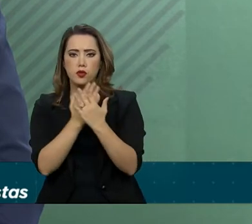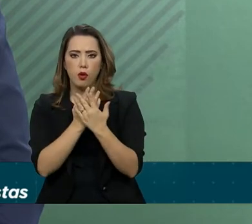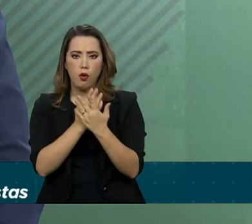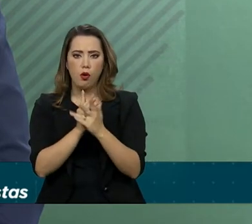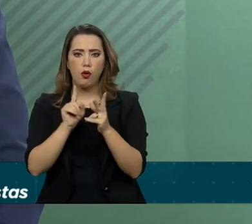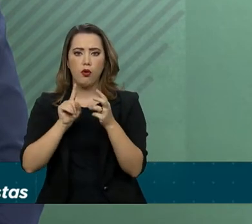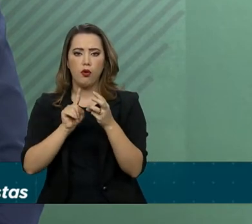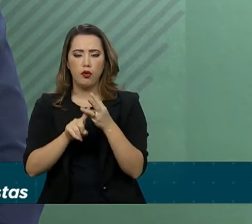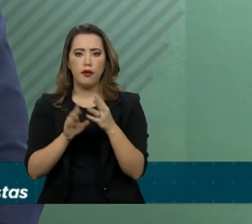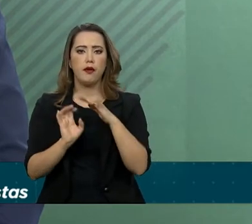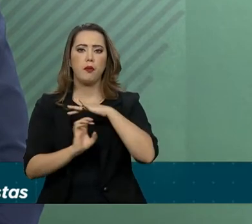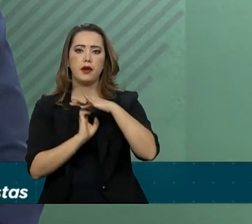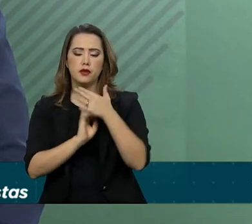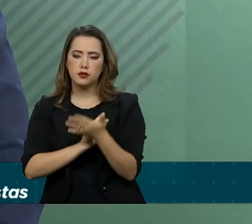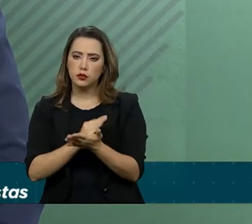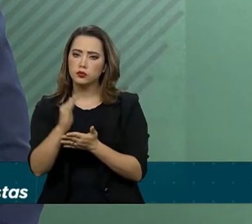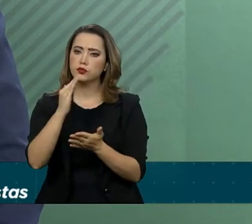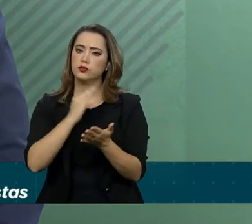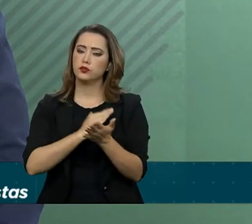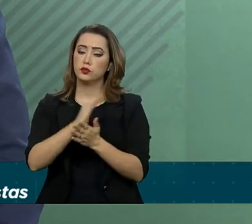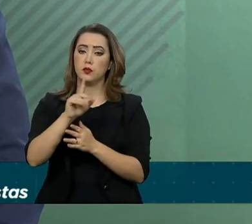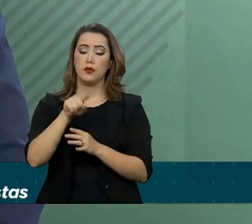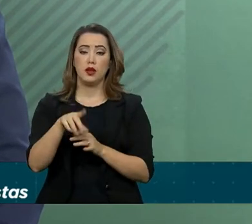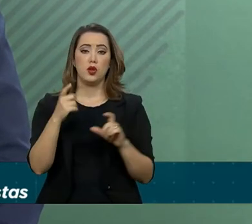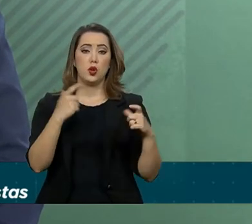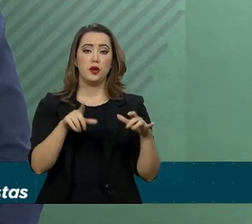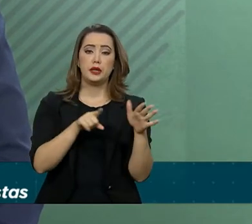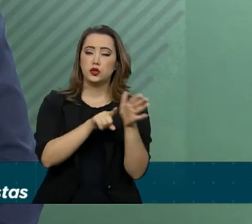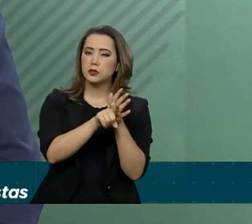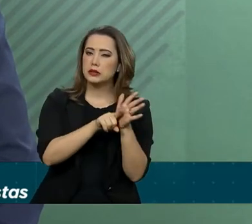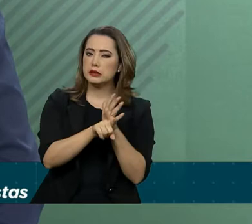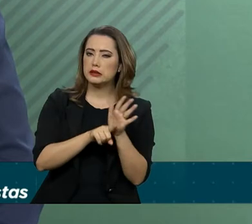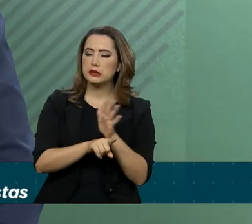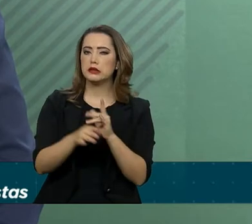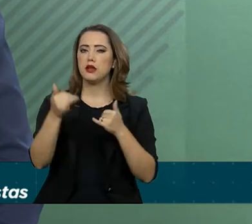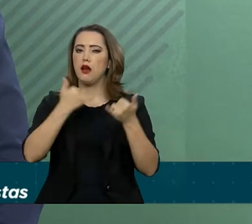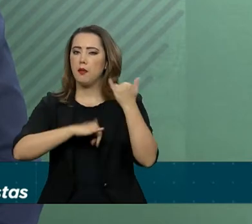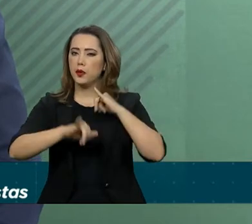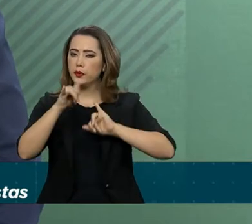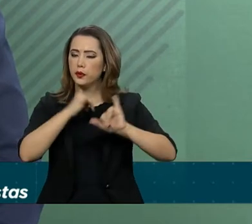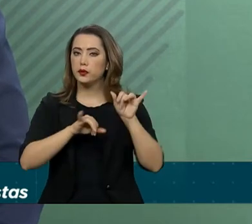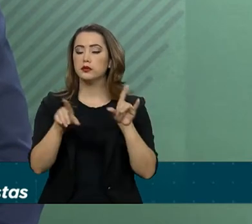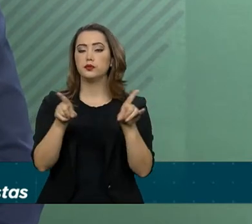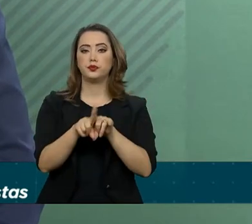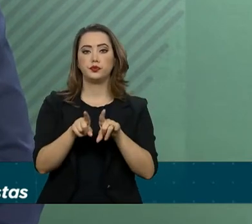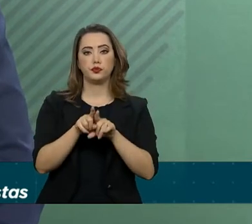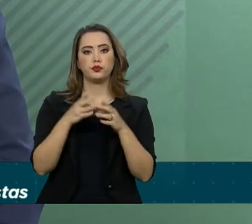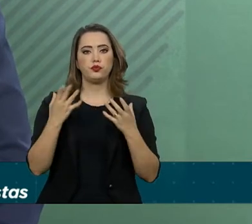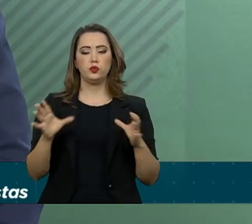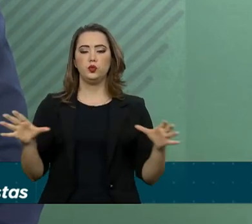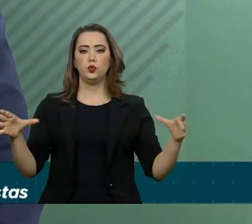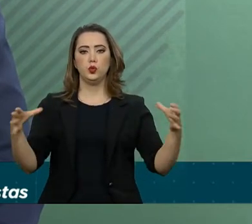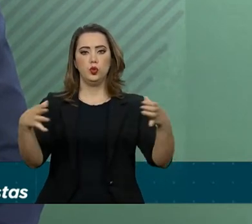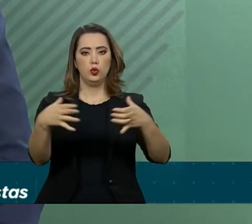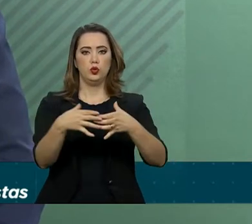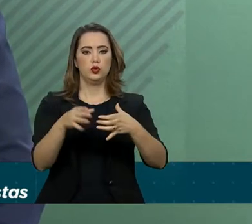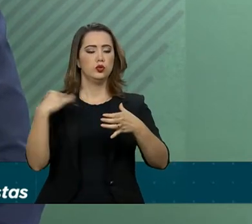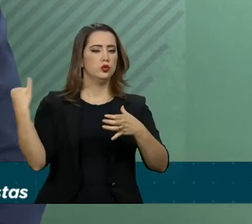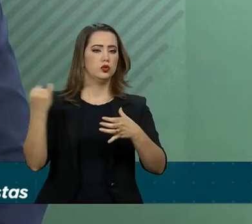aceleradoras de negócios, centros de pesquisa e laboratórios, um conjunto